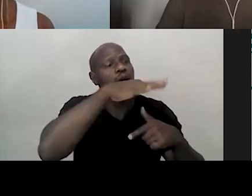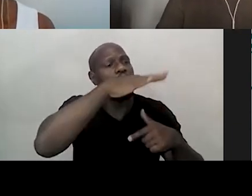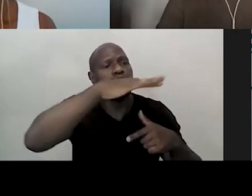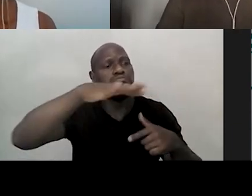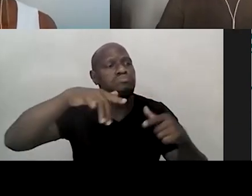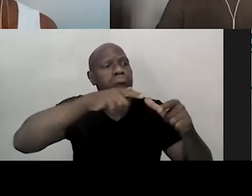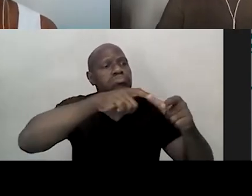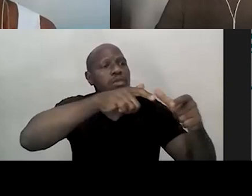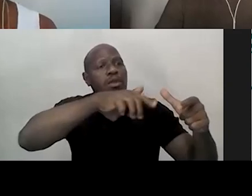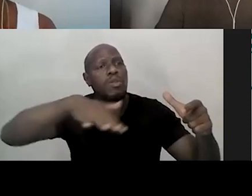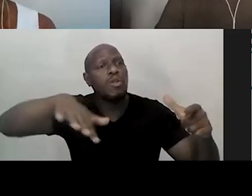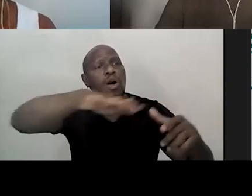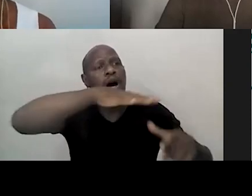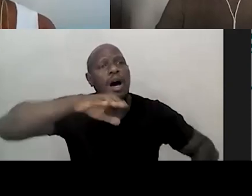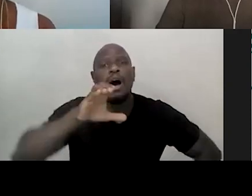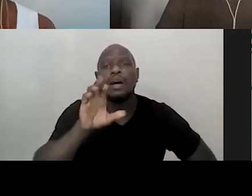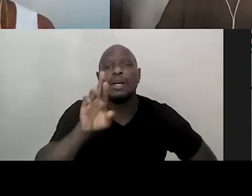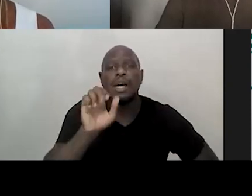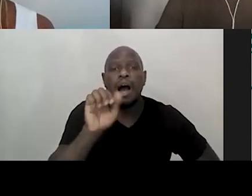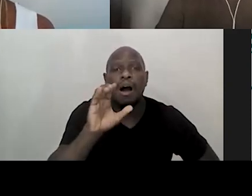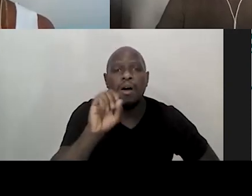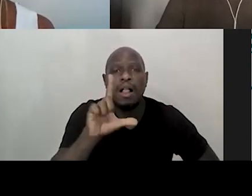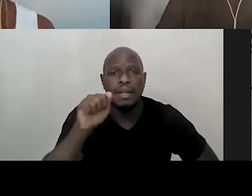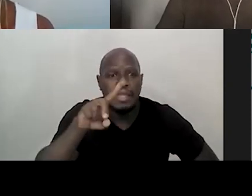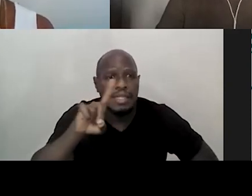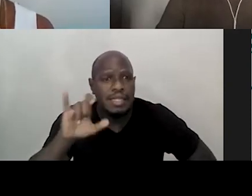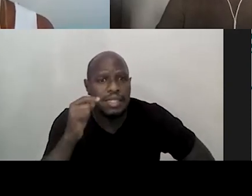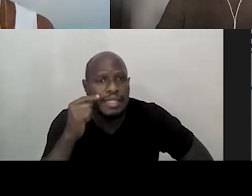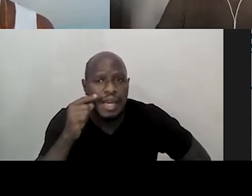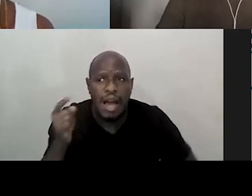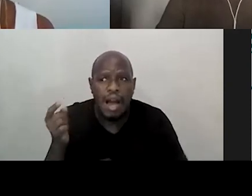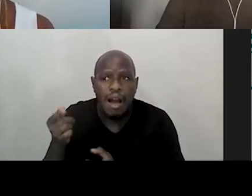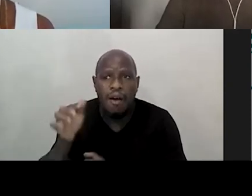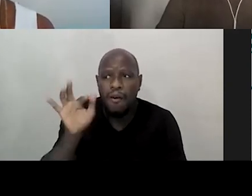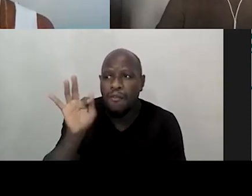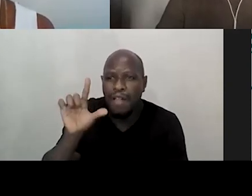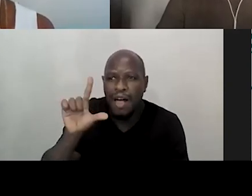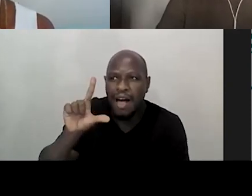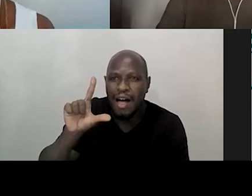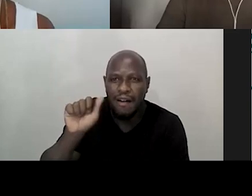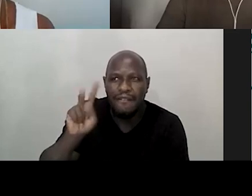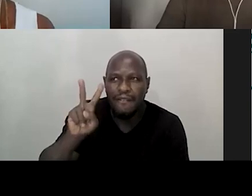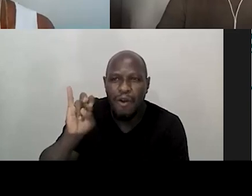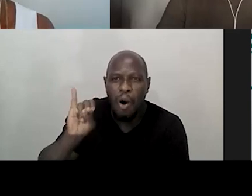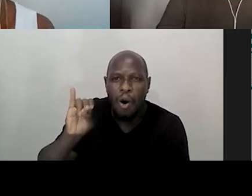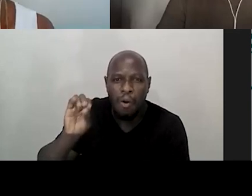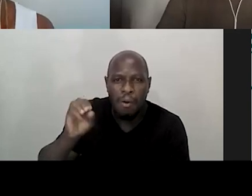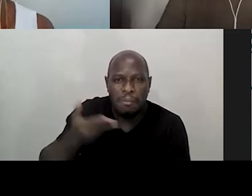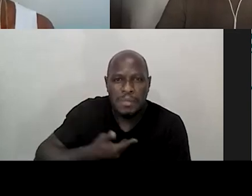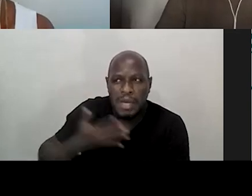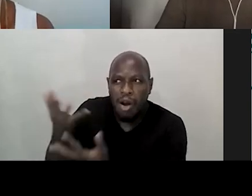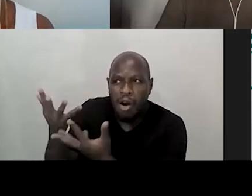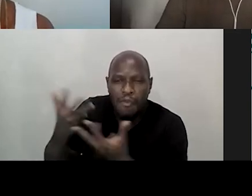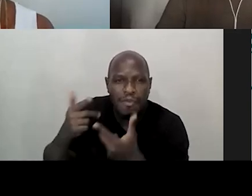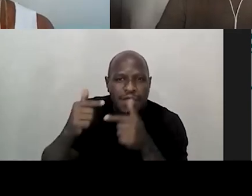início porque o Flávio me chamou para cuidar das mulheres da Cracolândia, para fazer o vínculo